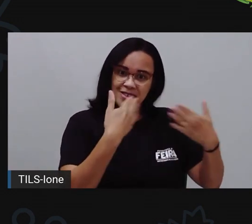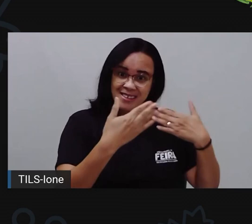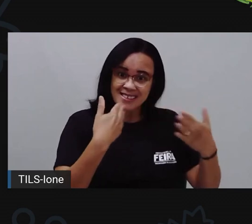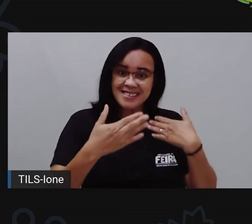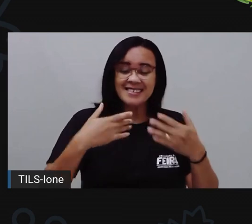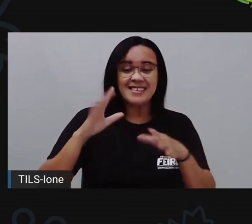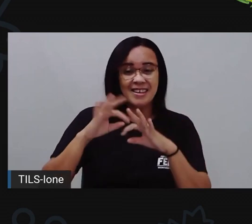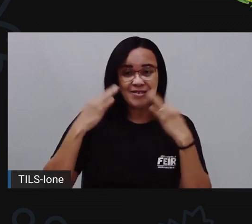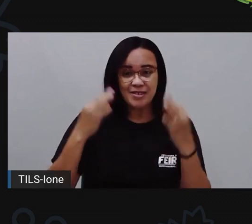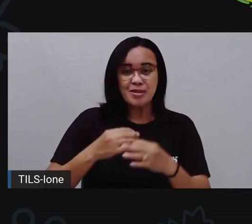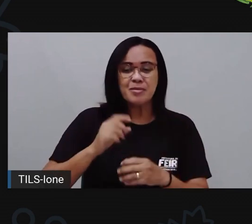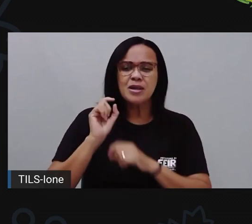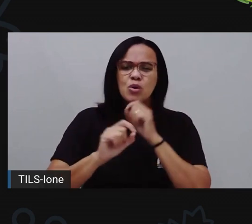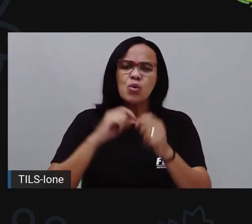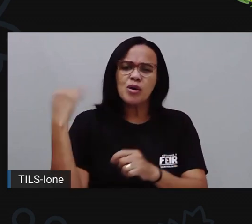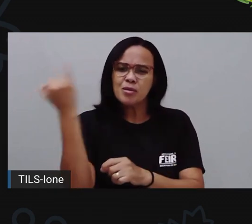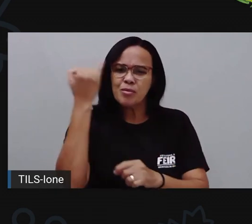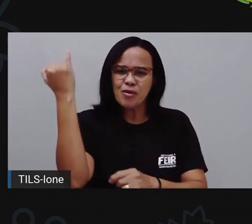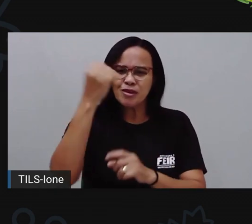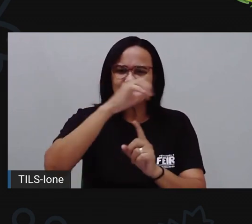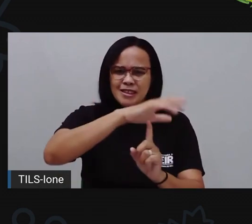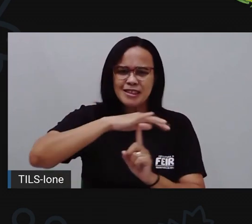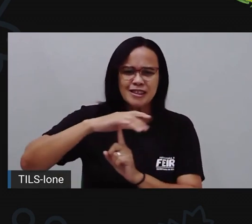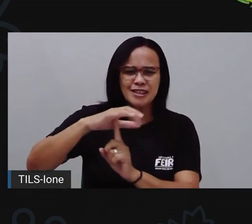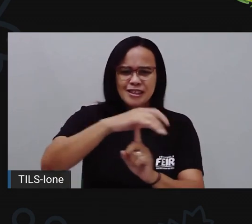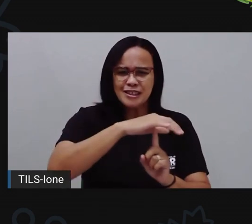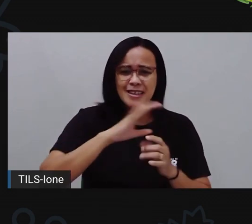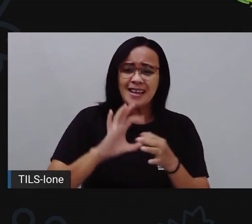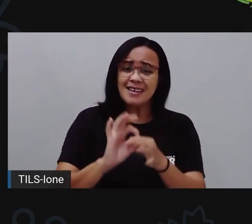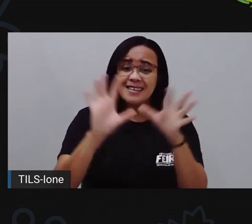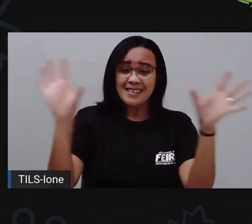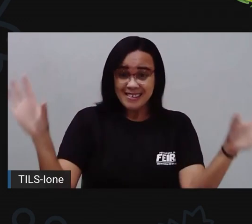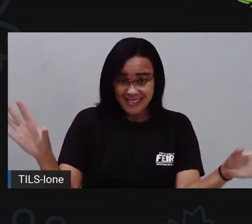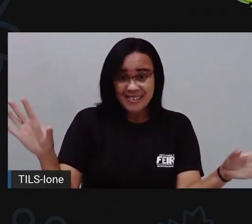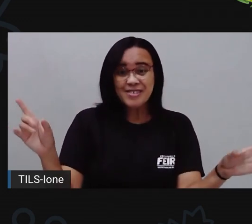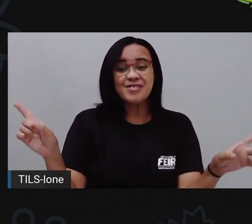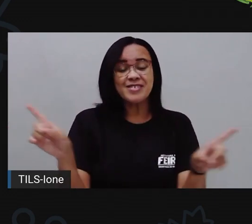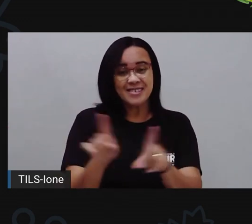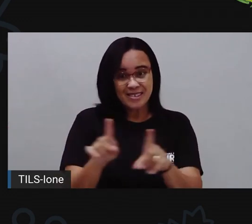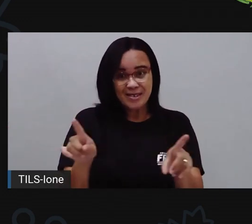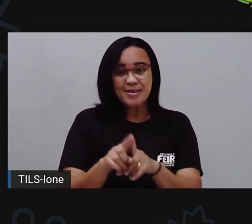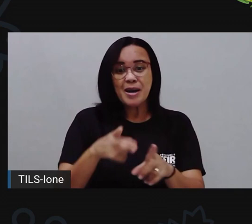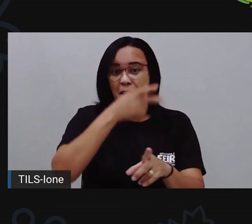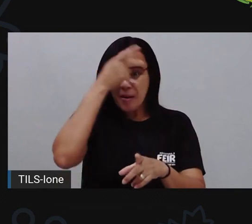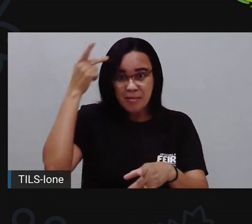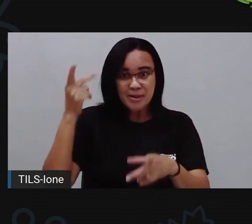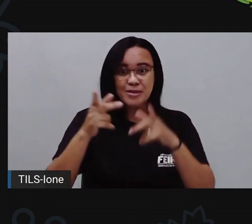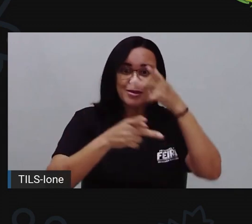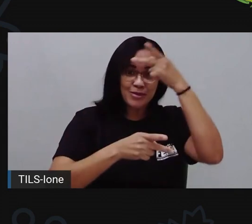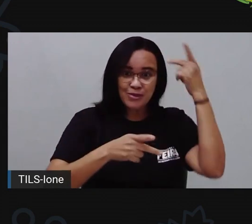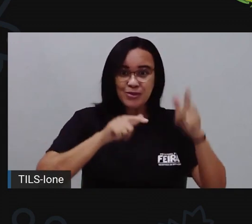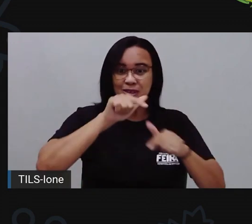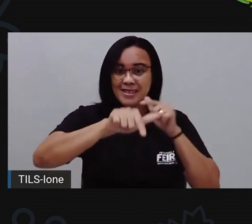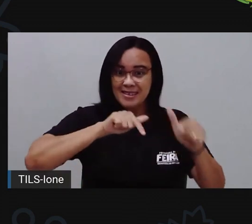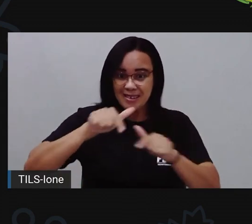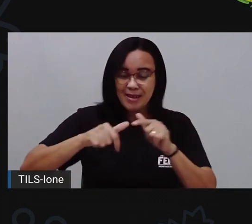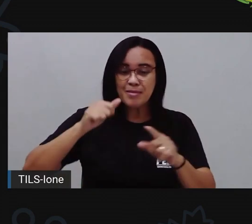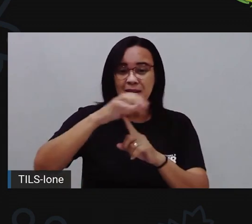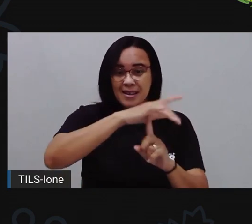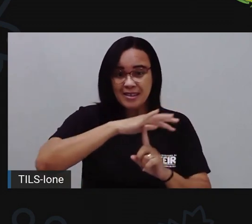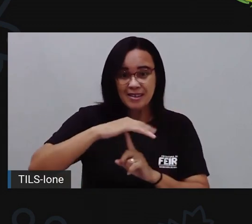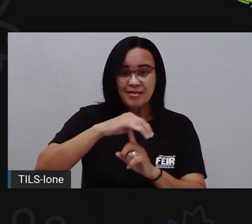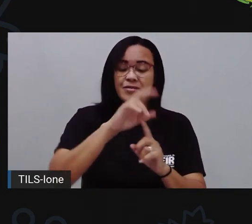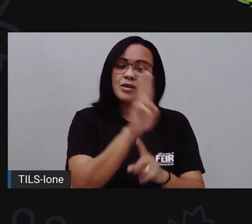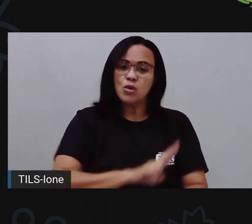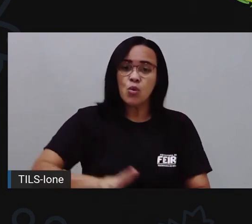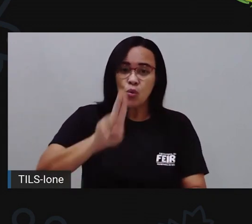Valorizem os produtos dos nossos vendedores locais, né? Dos nossos feirantes, tá bom? E utilizem a matemática